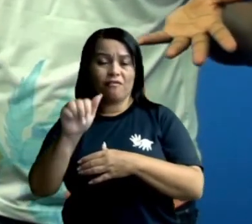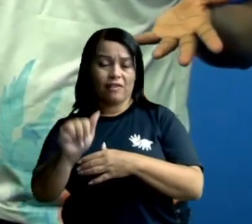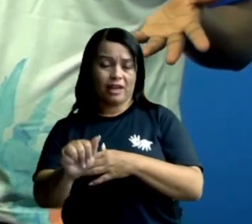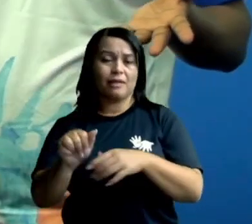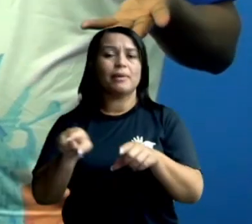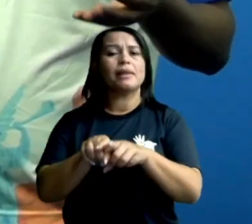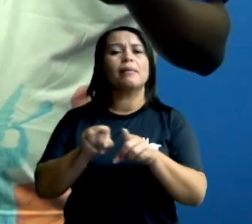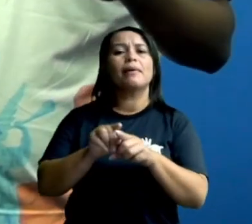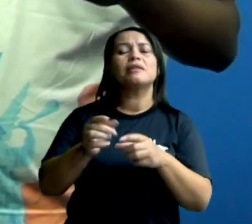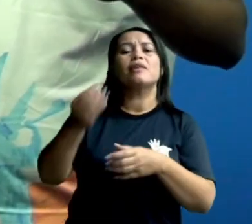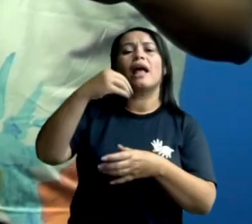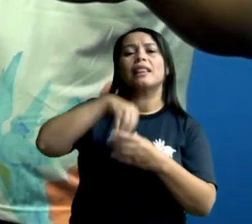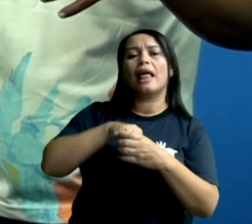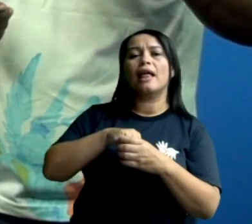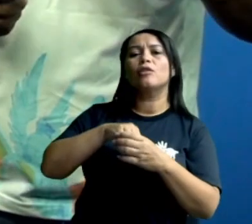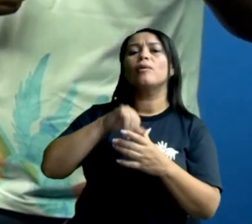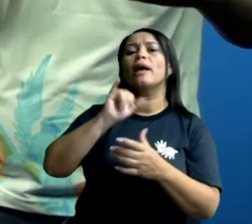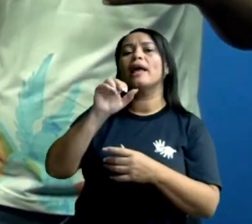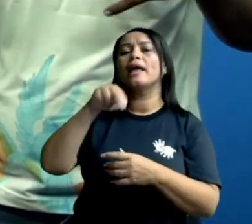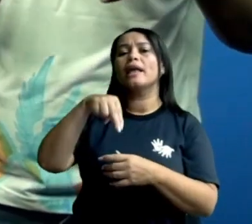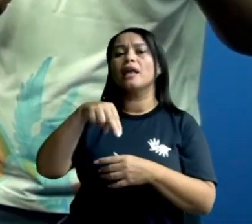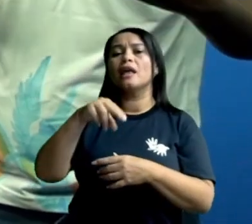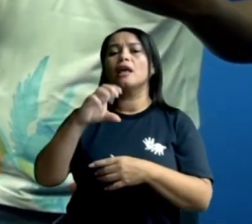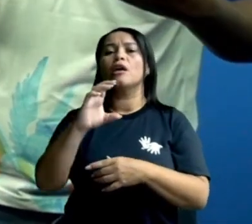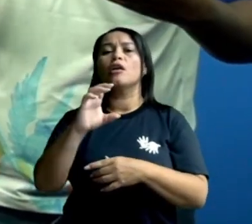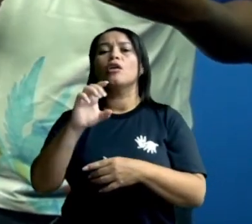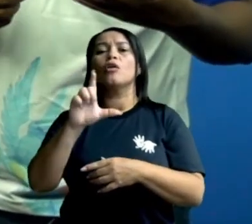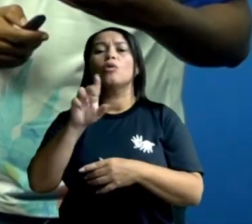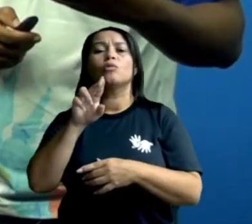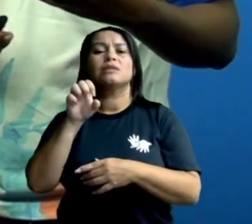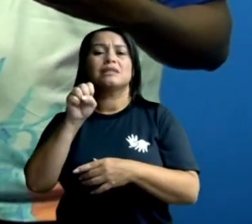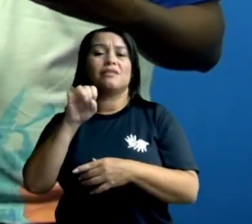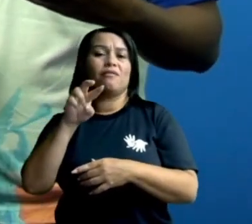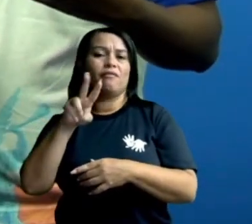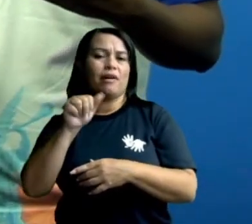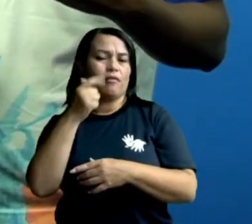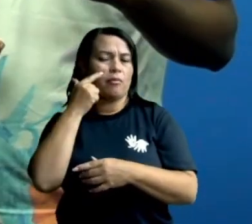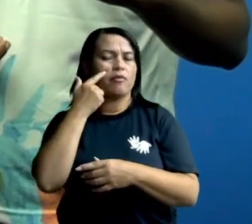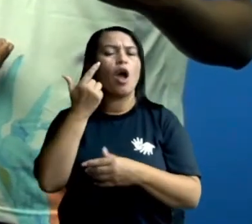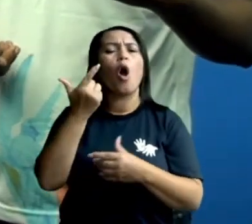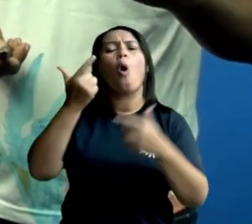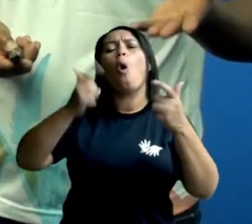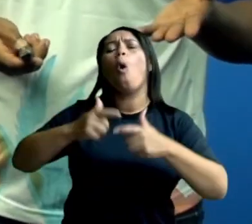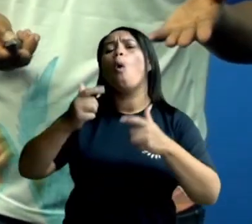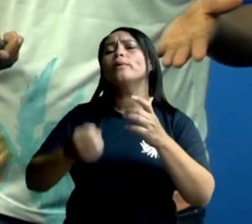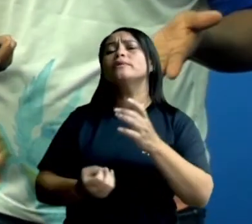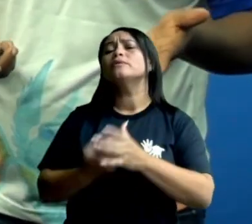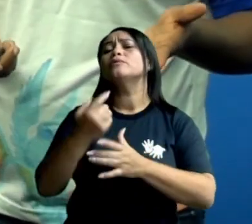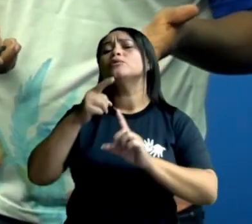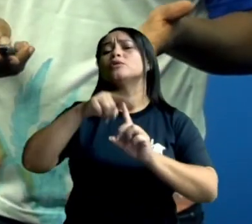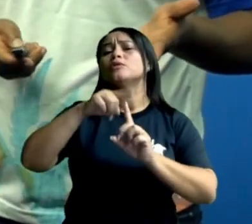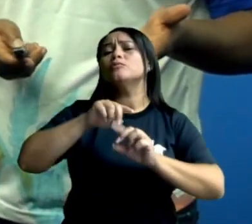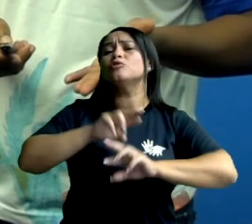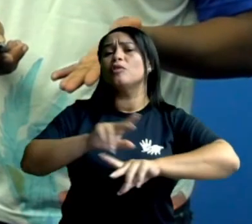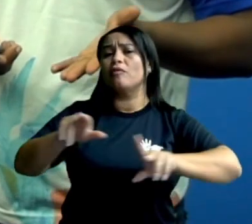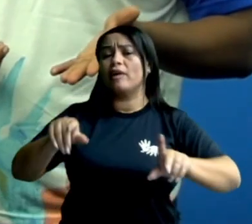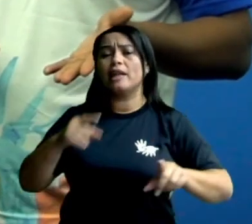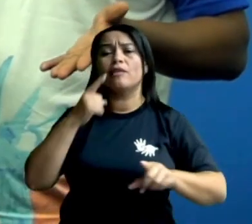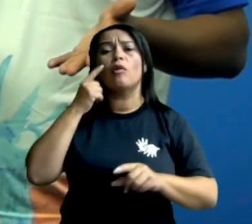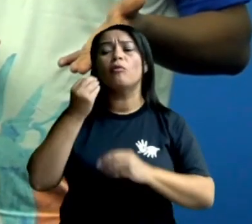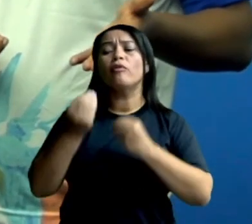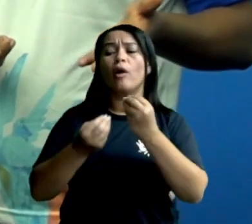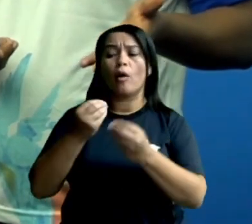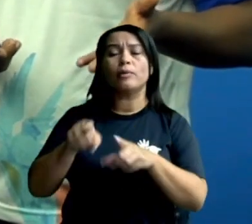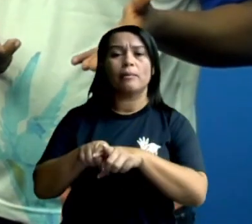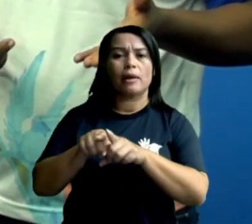com isso agora. Mas por ter que saber de onde vêm esses tipos de rochas diferentes. Outra rocha que também podemos conversar um pouco sobre